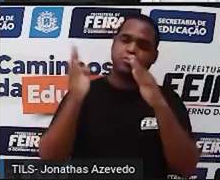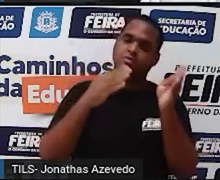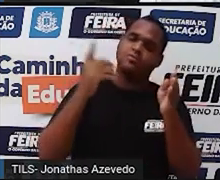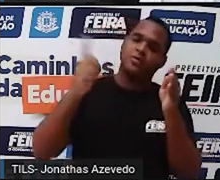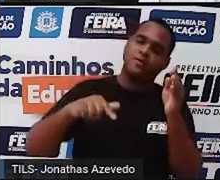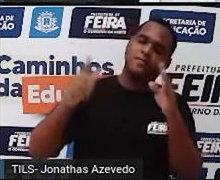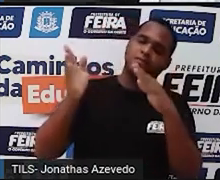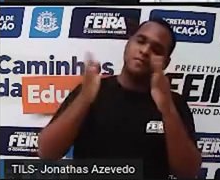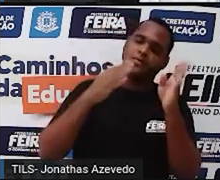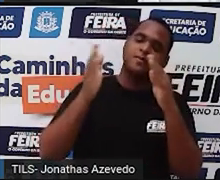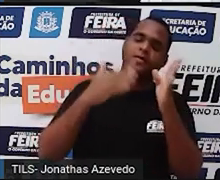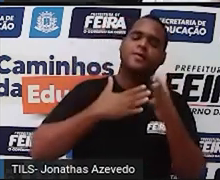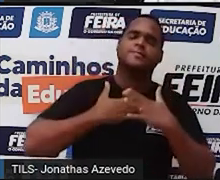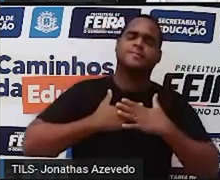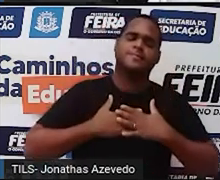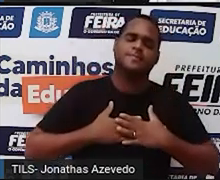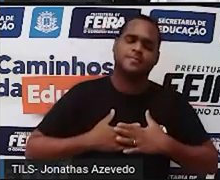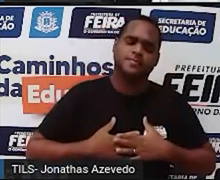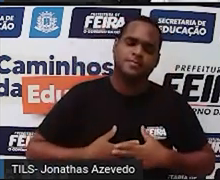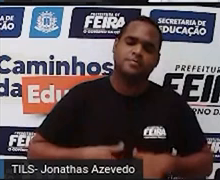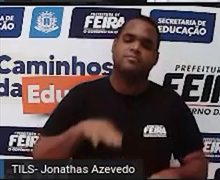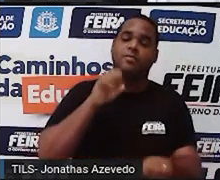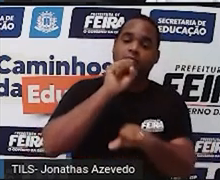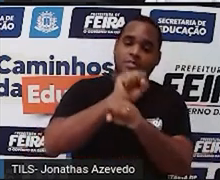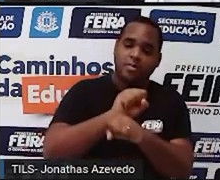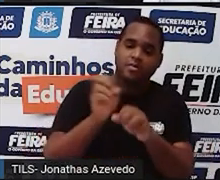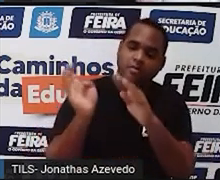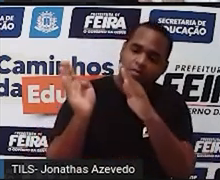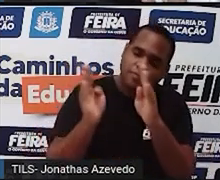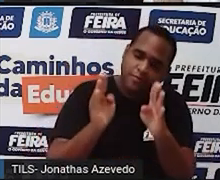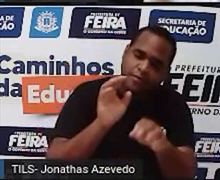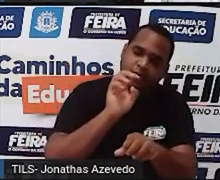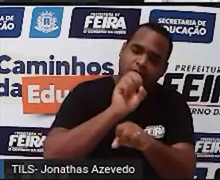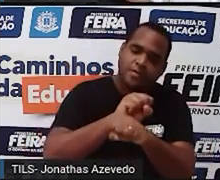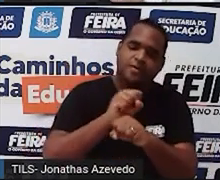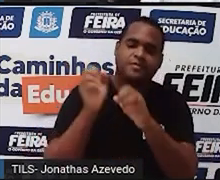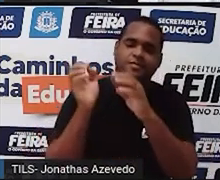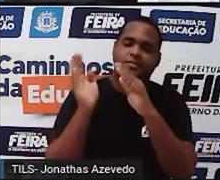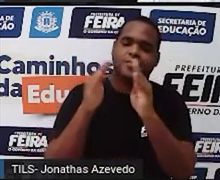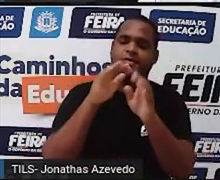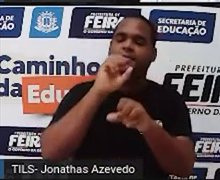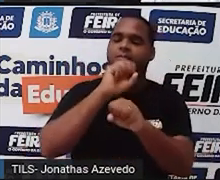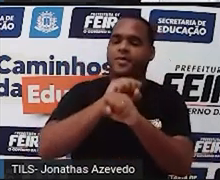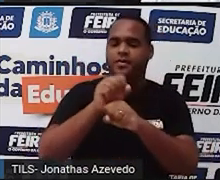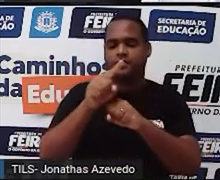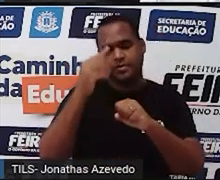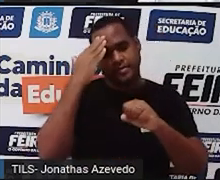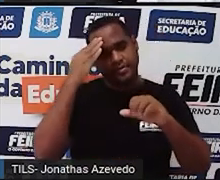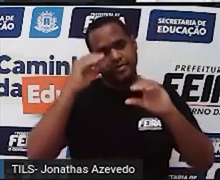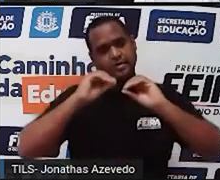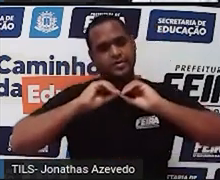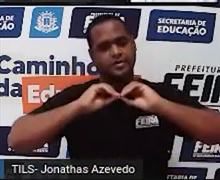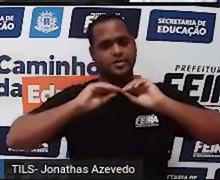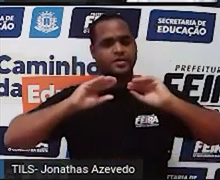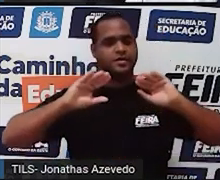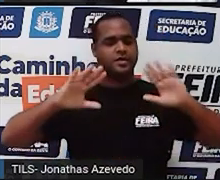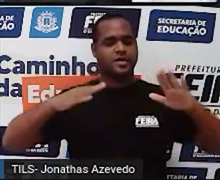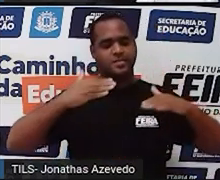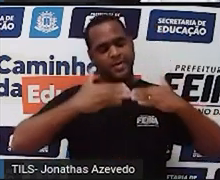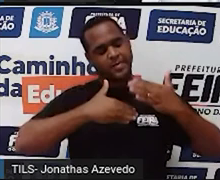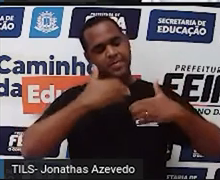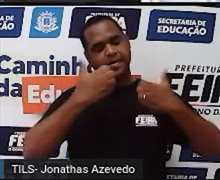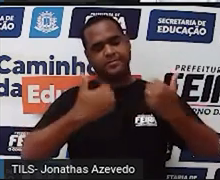mais uma vez, com calma, pausando, né? Para poder ir entendendo as coisas passo